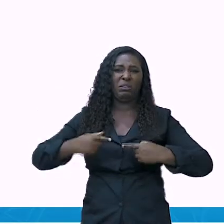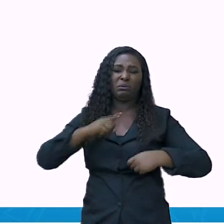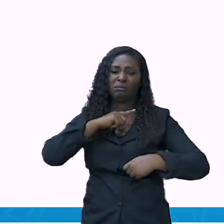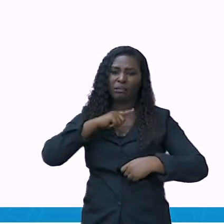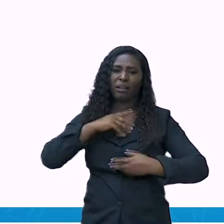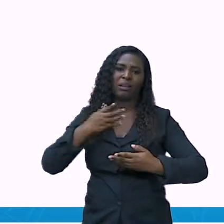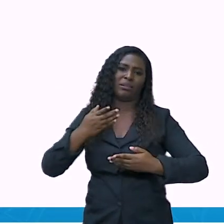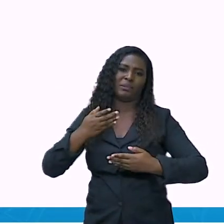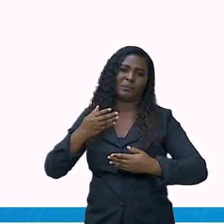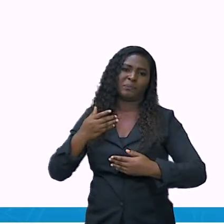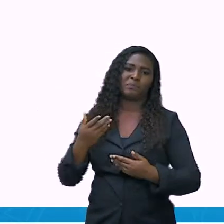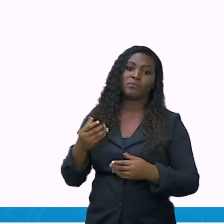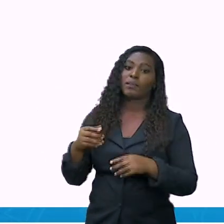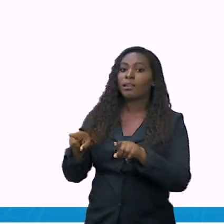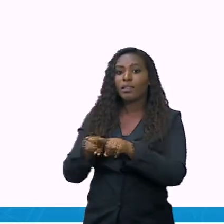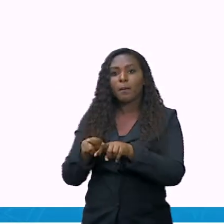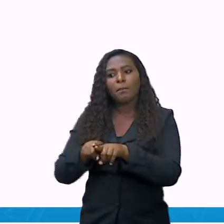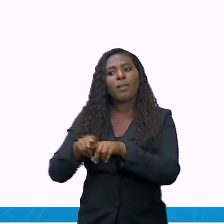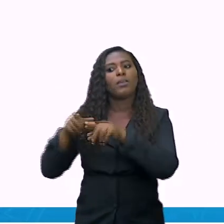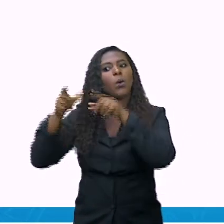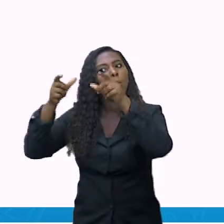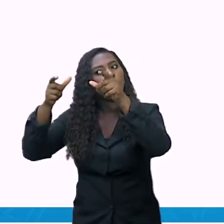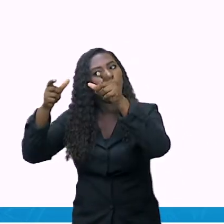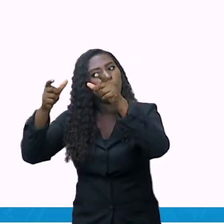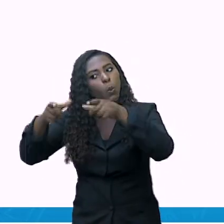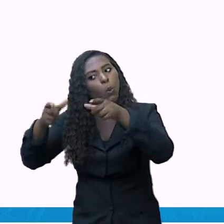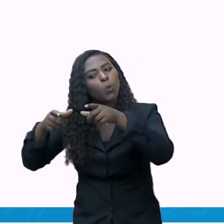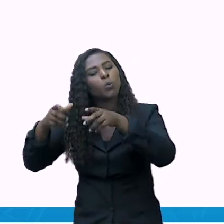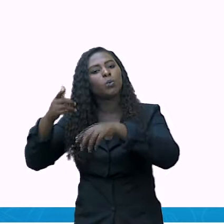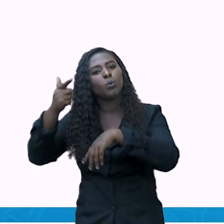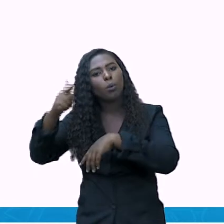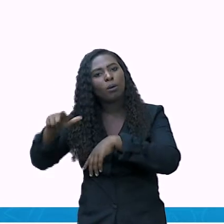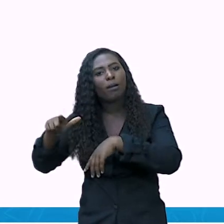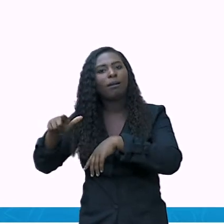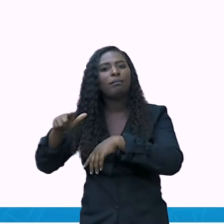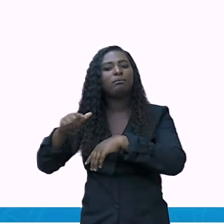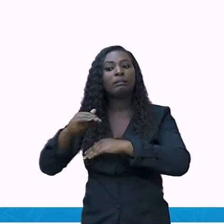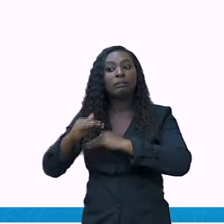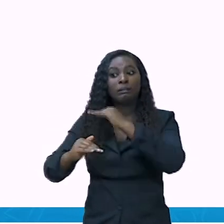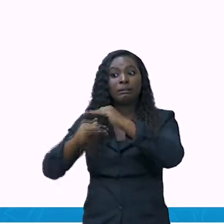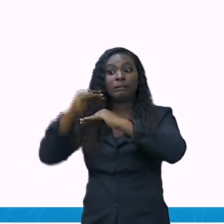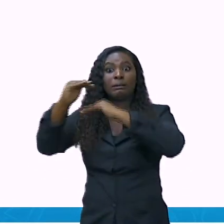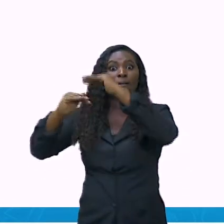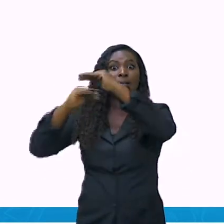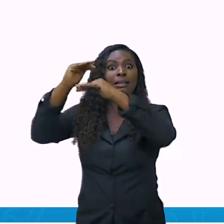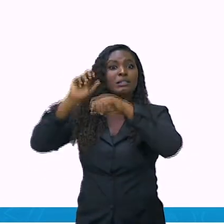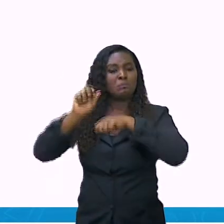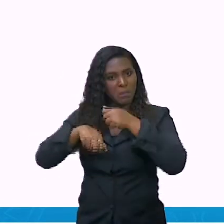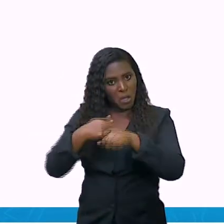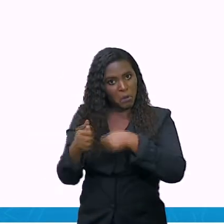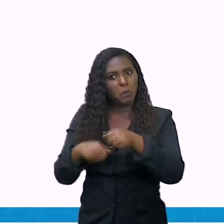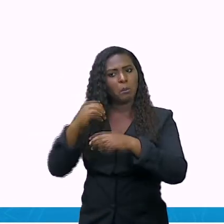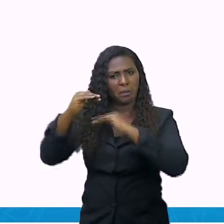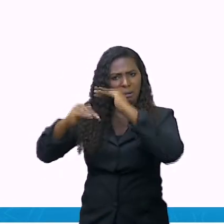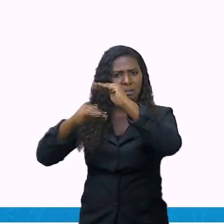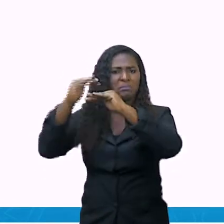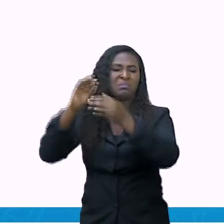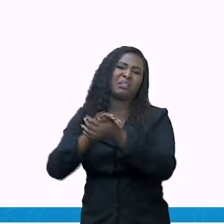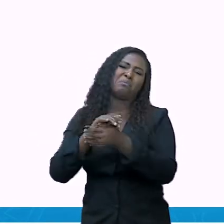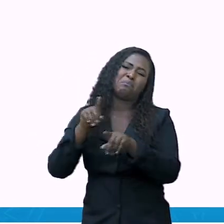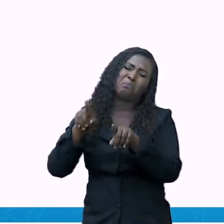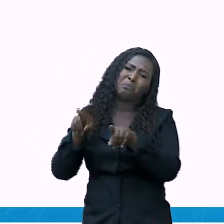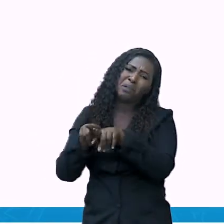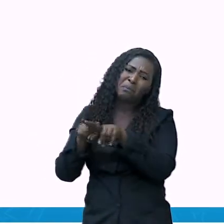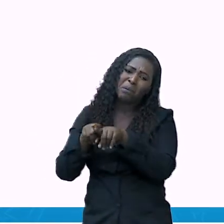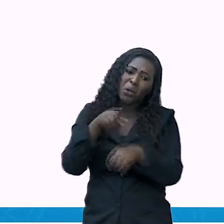crescimento, tá? Mas também vamos encontrar economias bem arcaicas, bem instáveis,